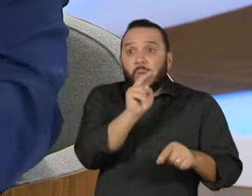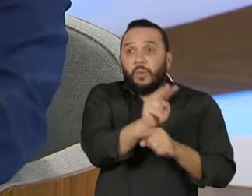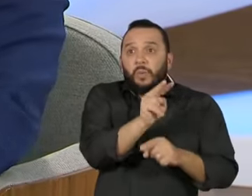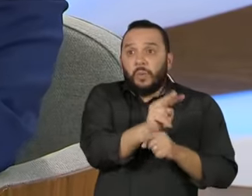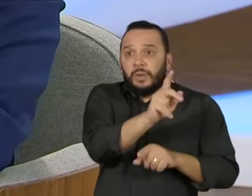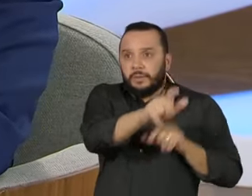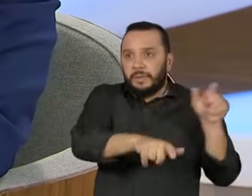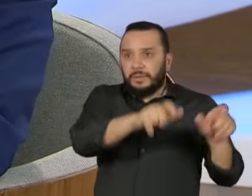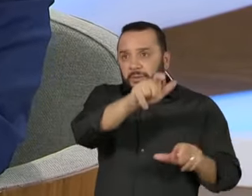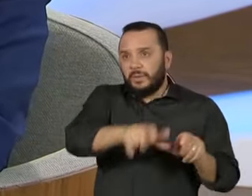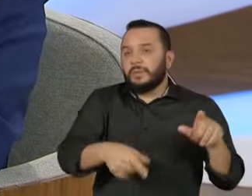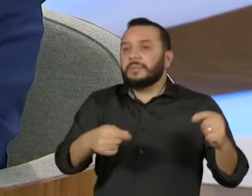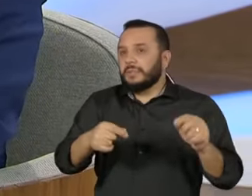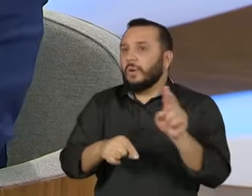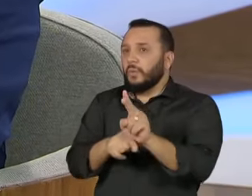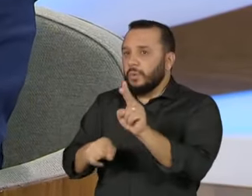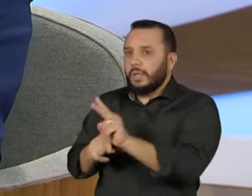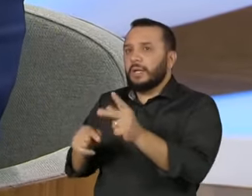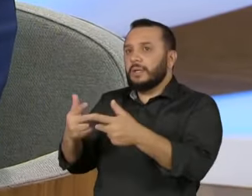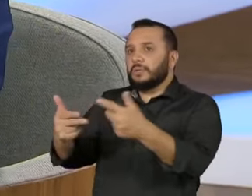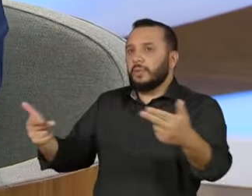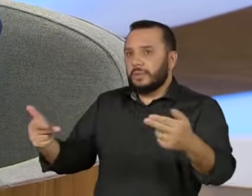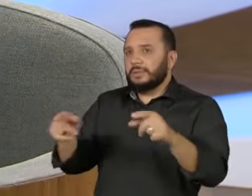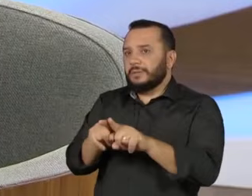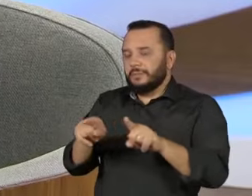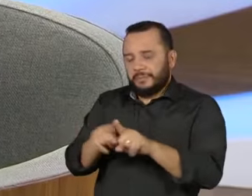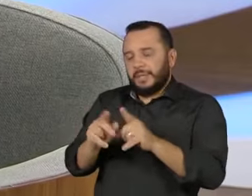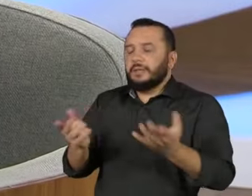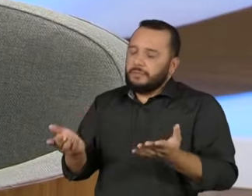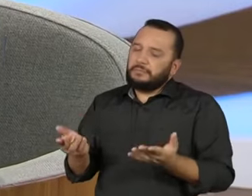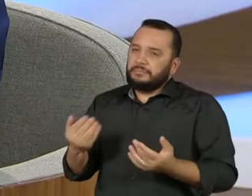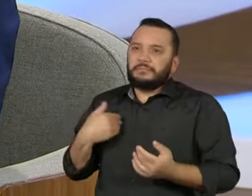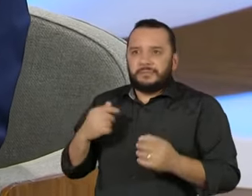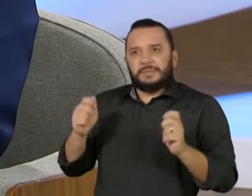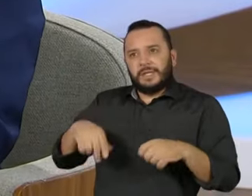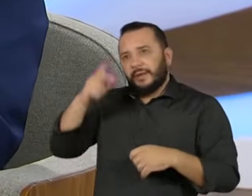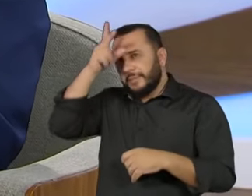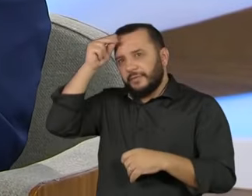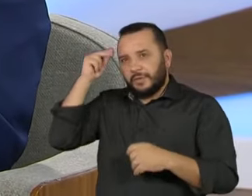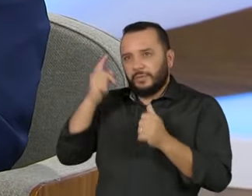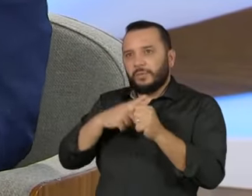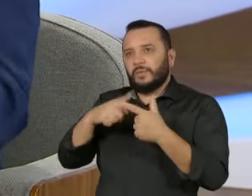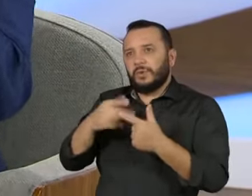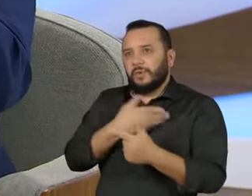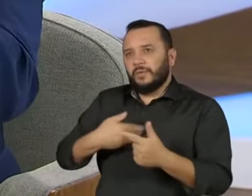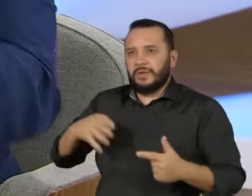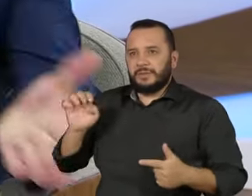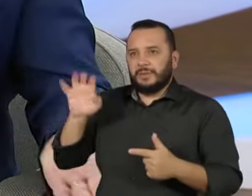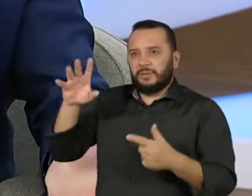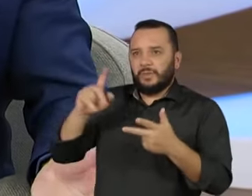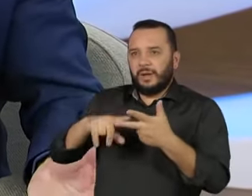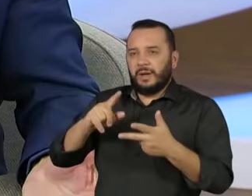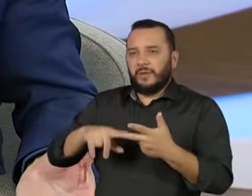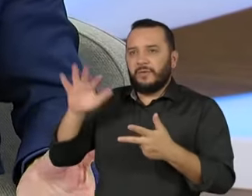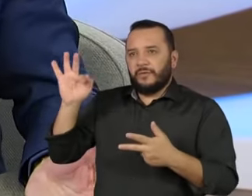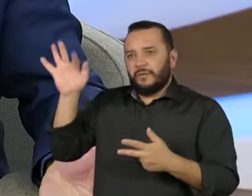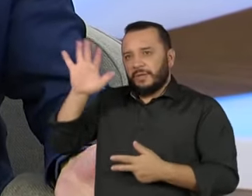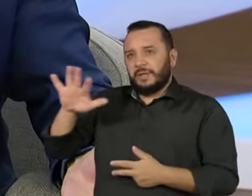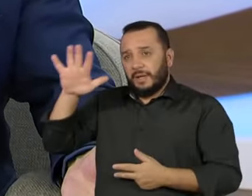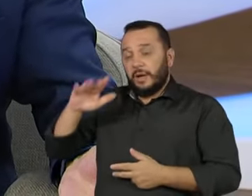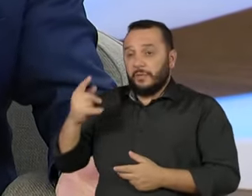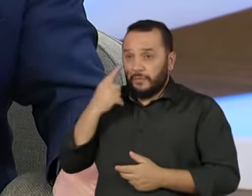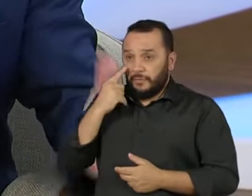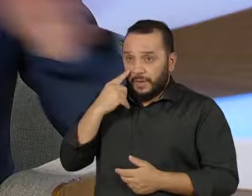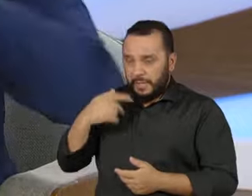Prefeitura, vale para os governos estaduais, vale para o governo central. Quer dizer, vamos olhar o que o teto dos gastos se